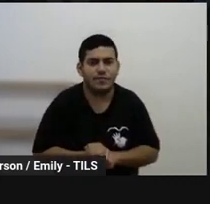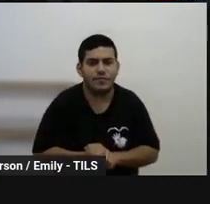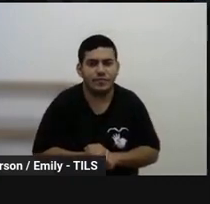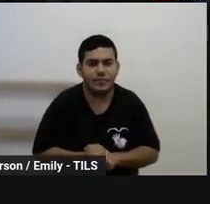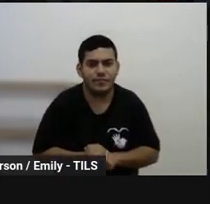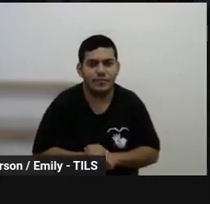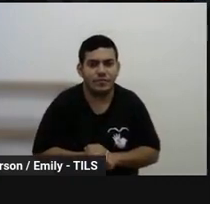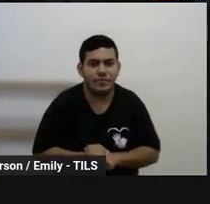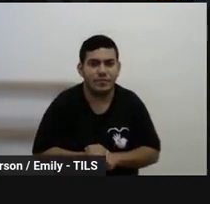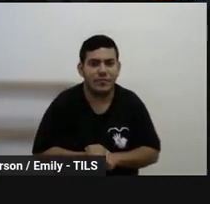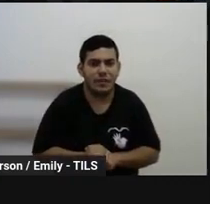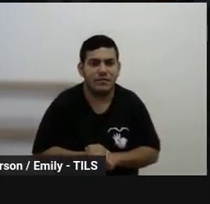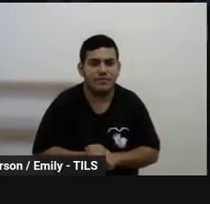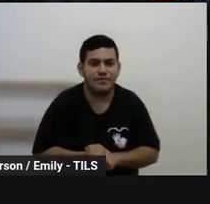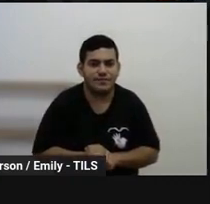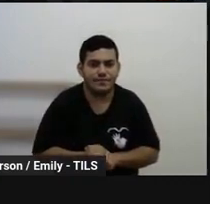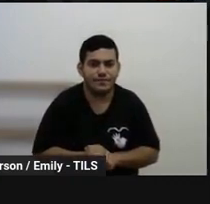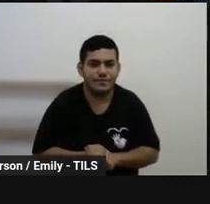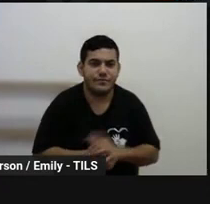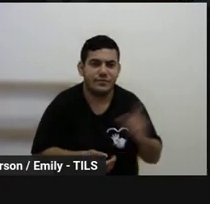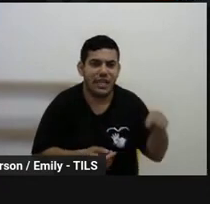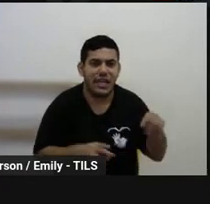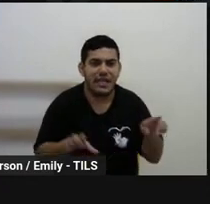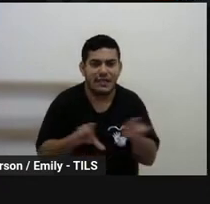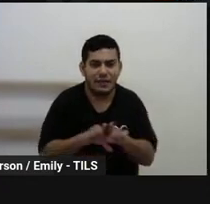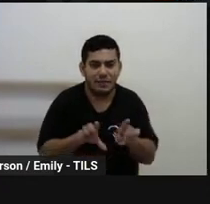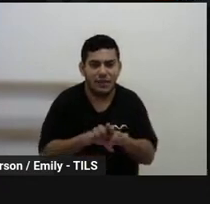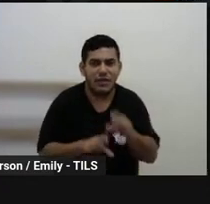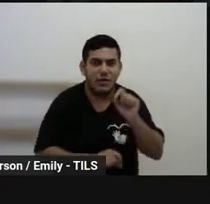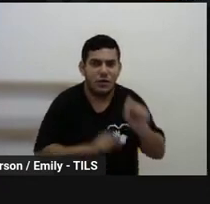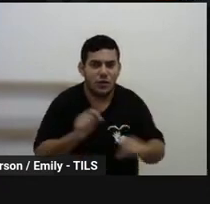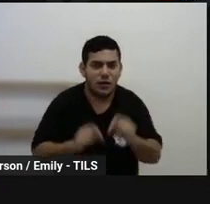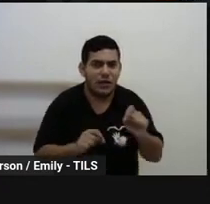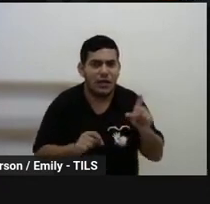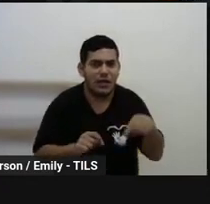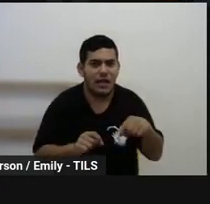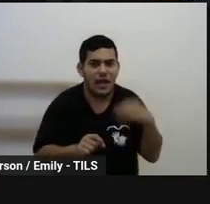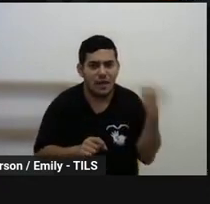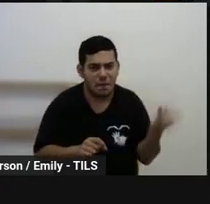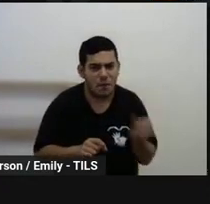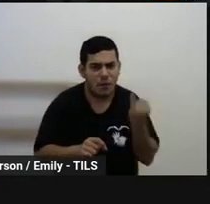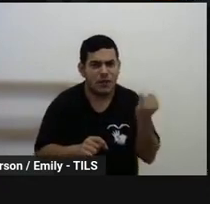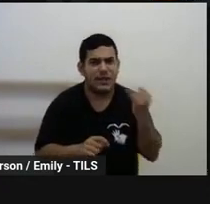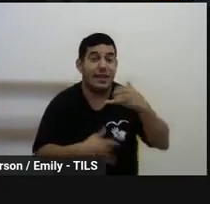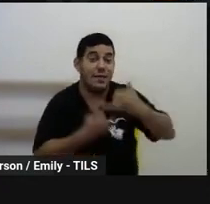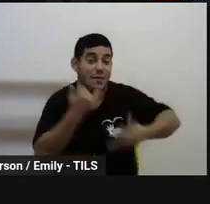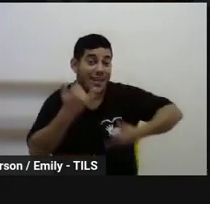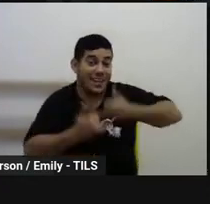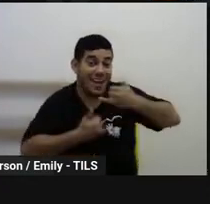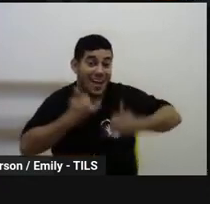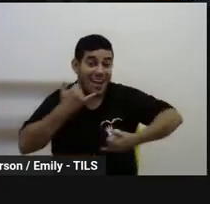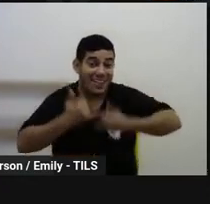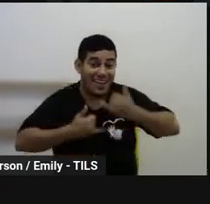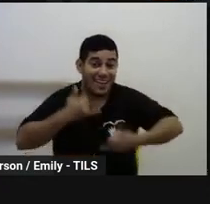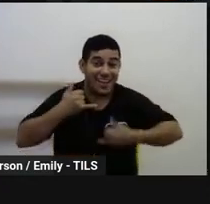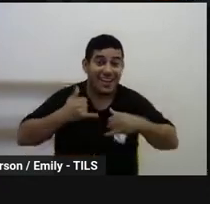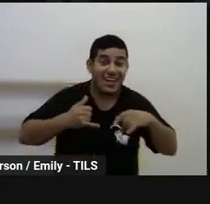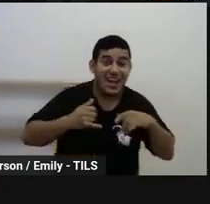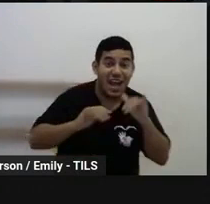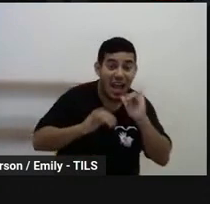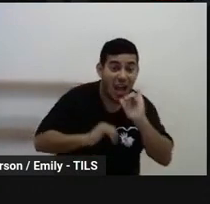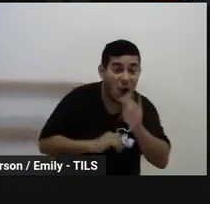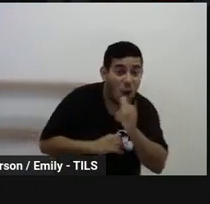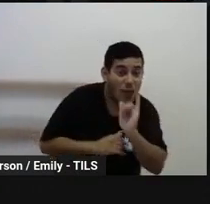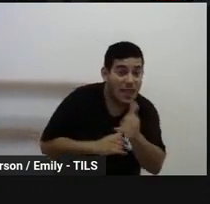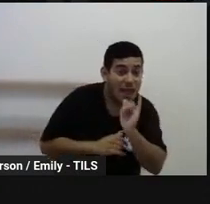Além disso, a gente entende, né, a importância das brincadeiras e das contações de